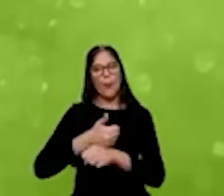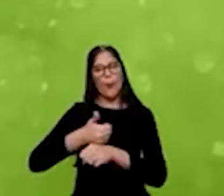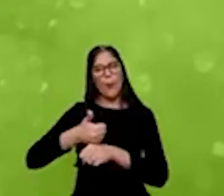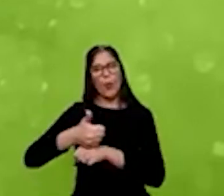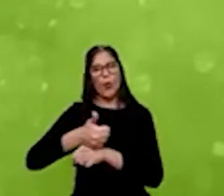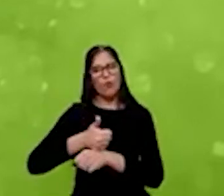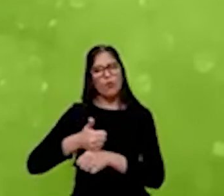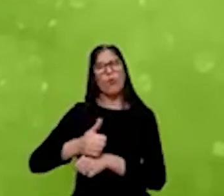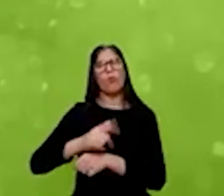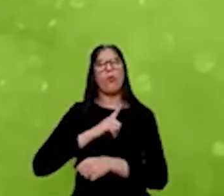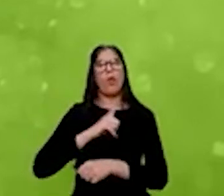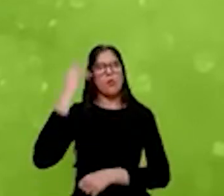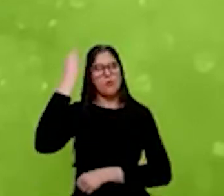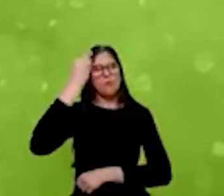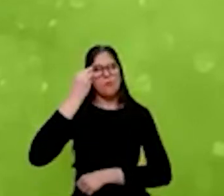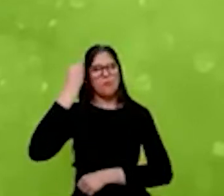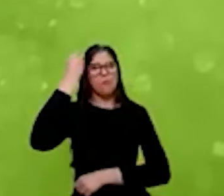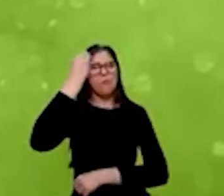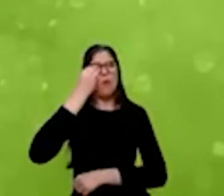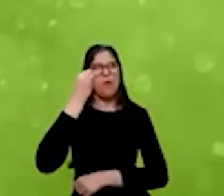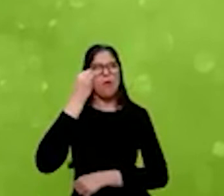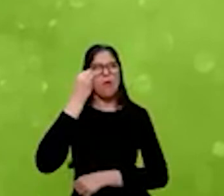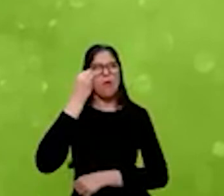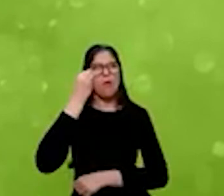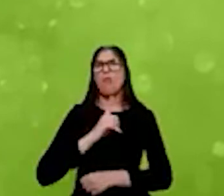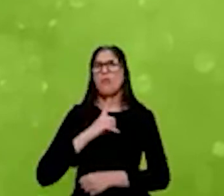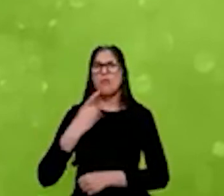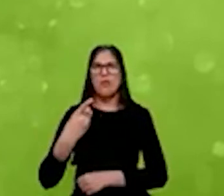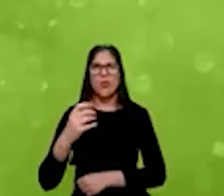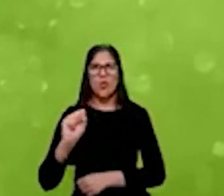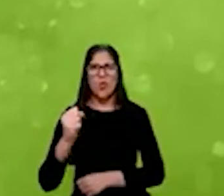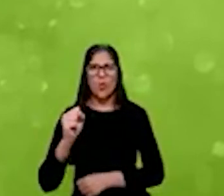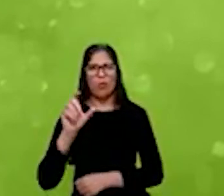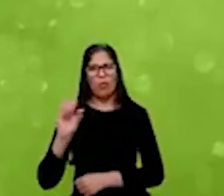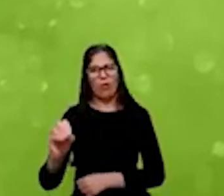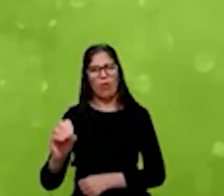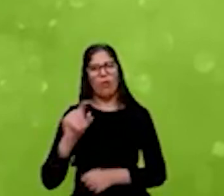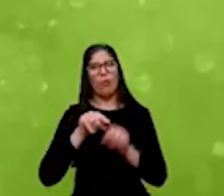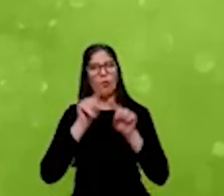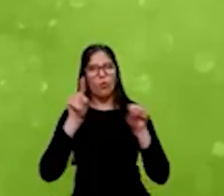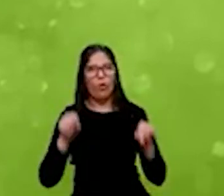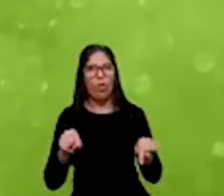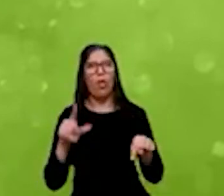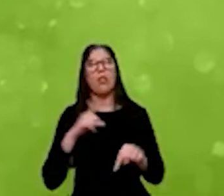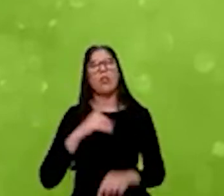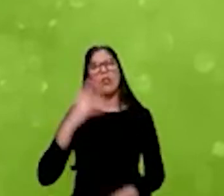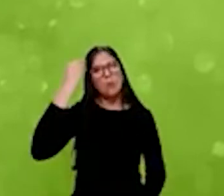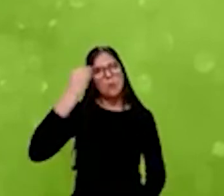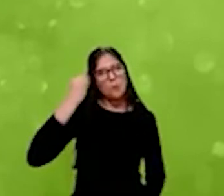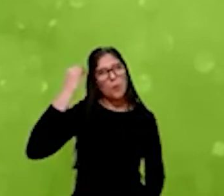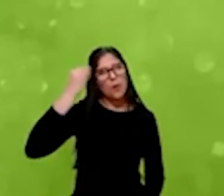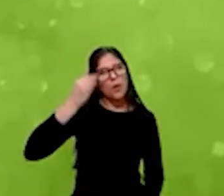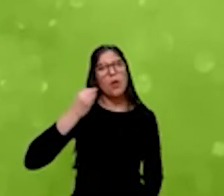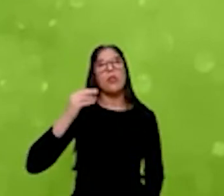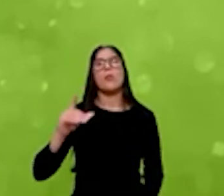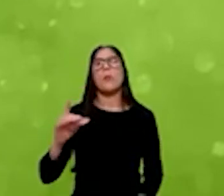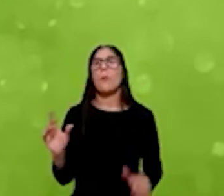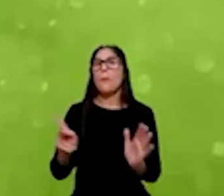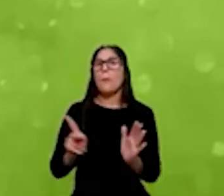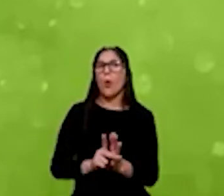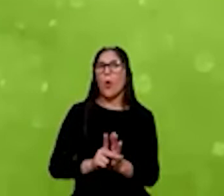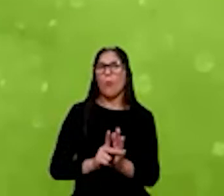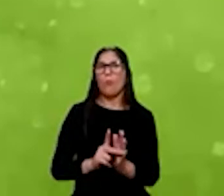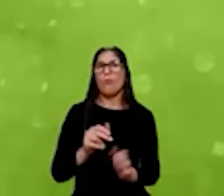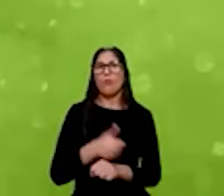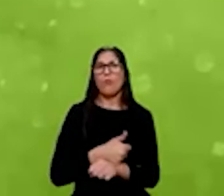experiência no mercado, com mais de 180 mentores, maior parte de profissionais do banco, do BNDES, de